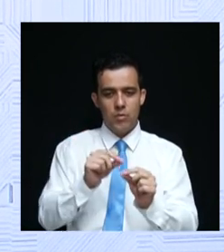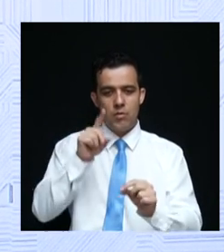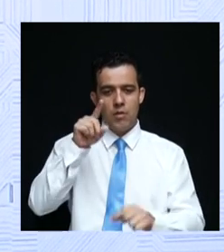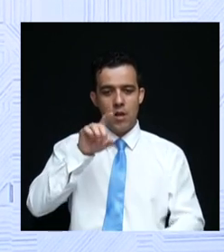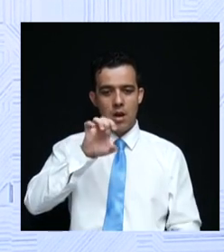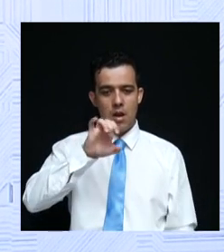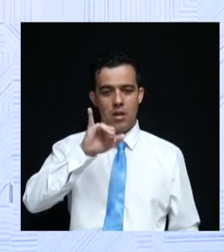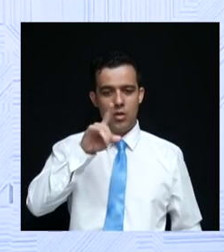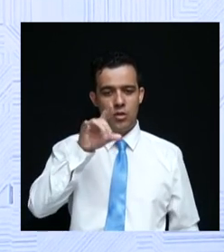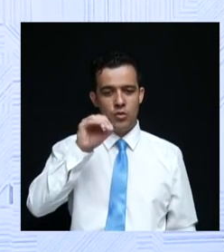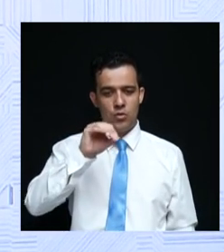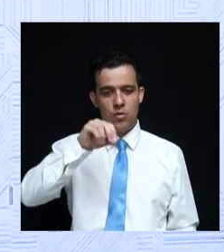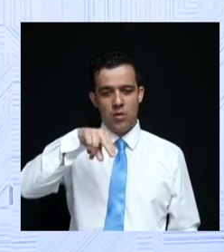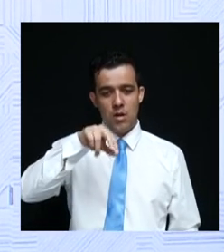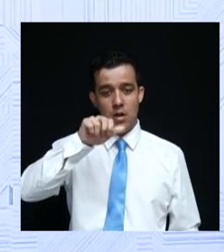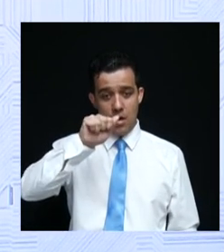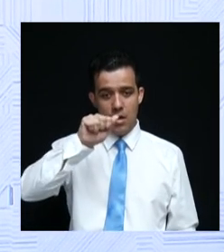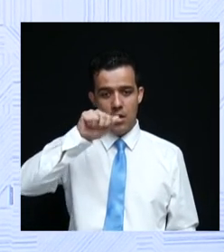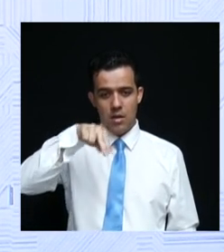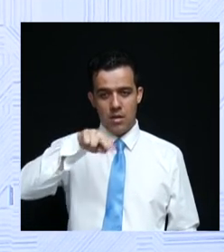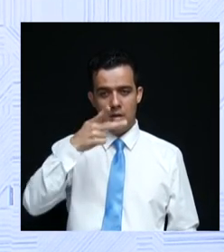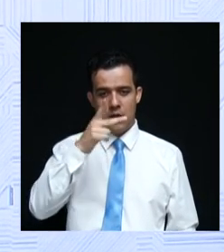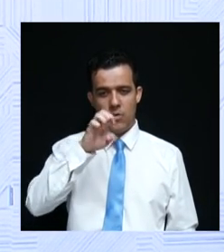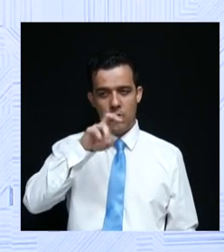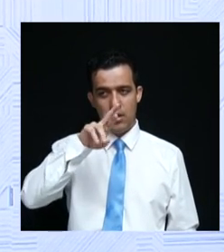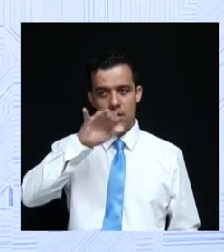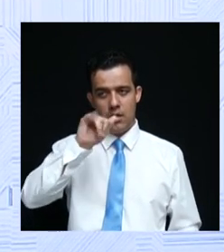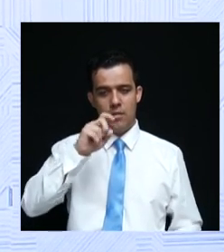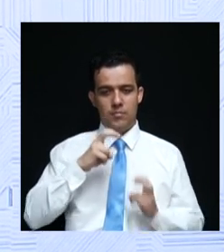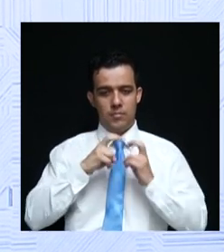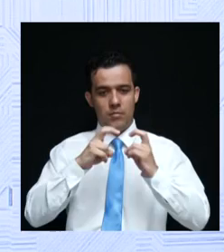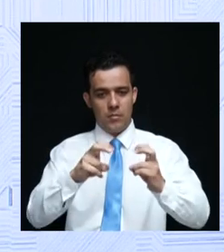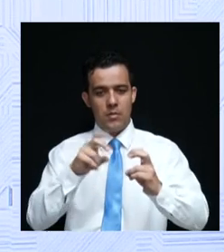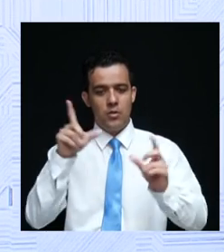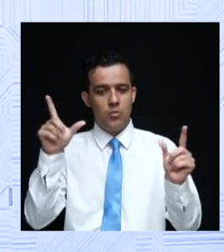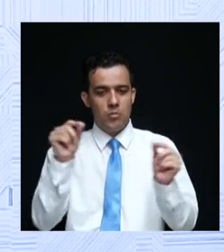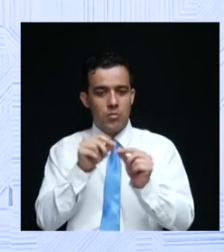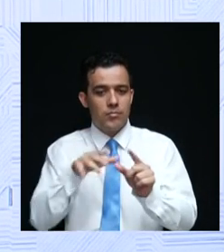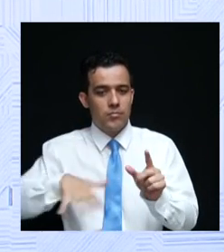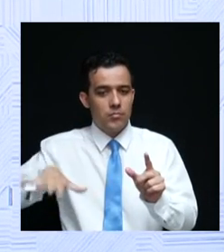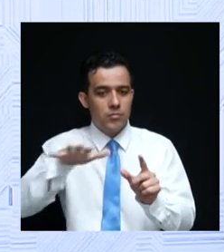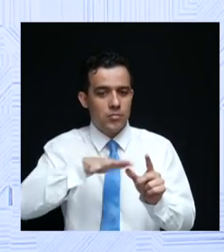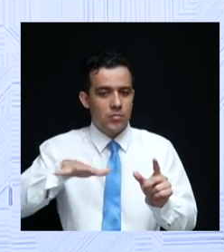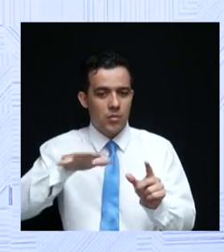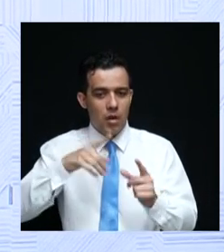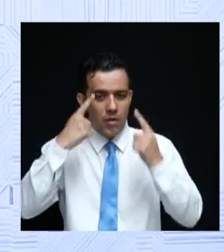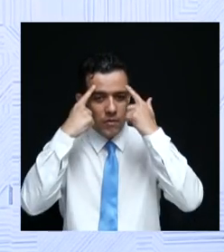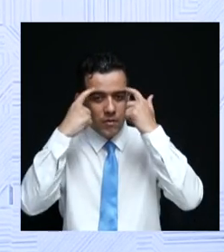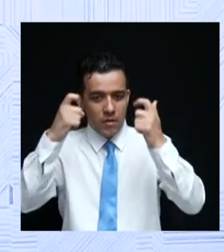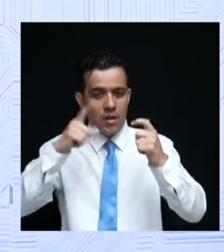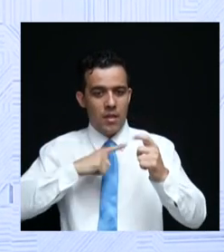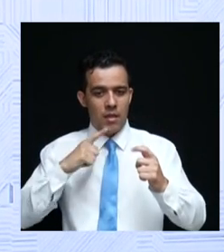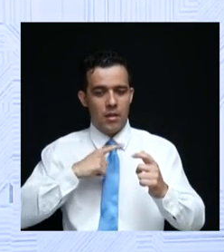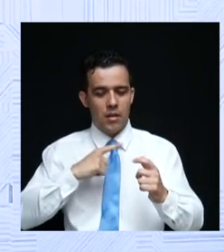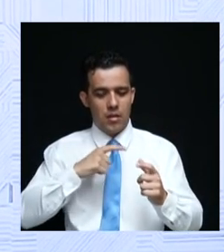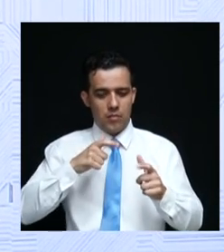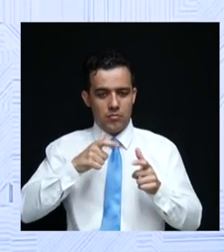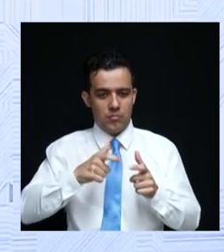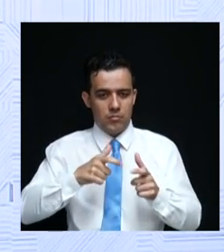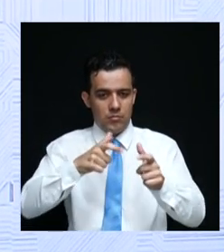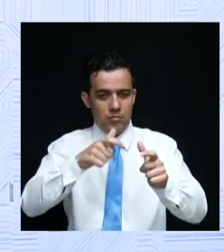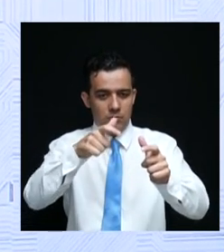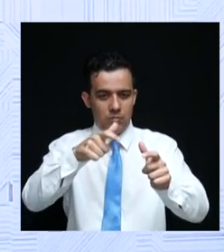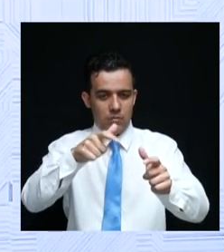% das ocorrências criminais naquela região. Quando se tem como referência todas as plataformas de embarque e